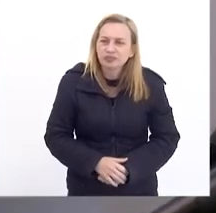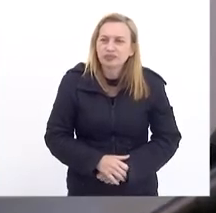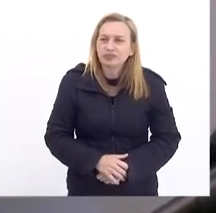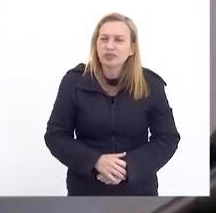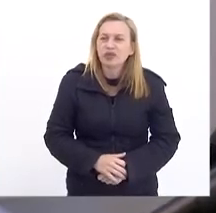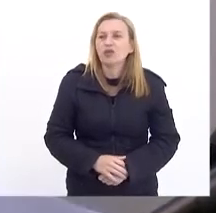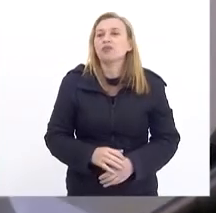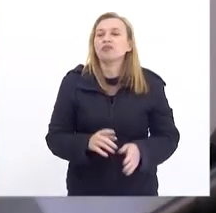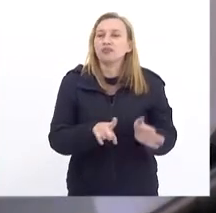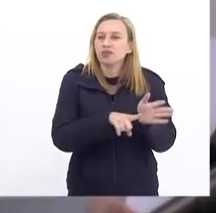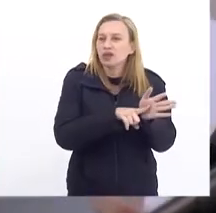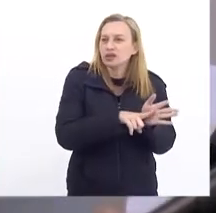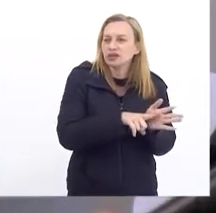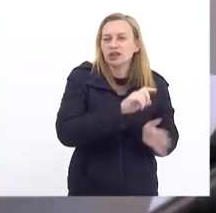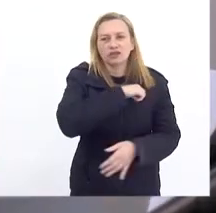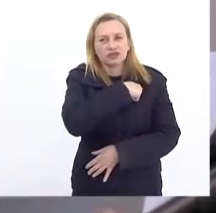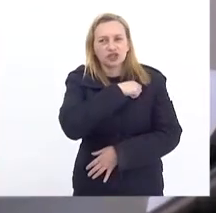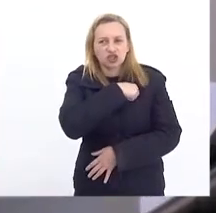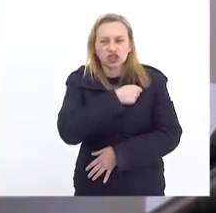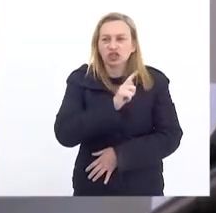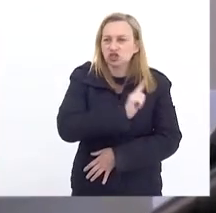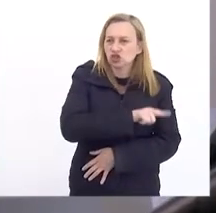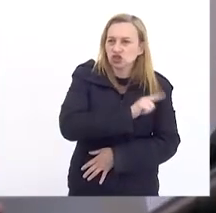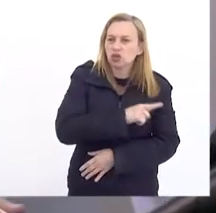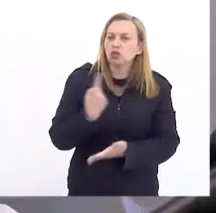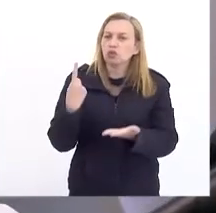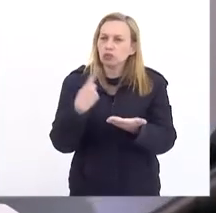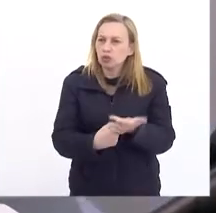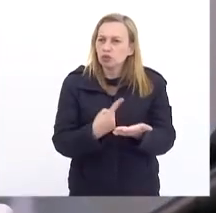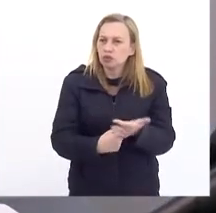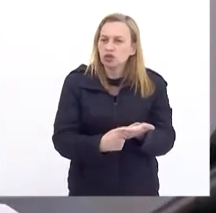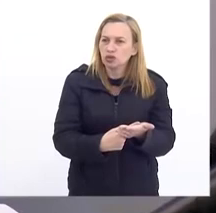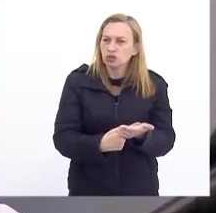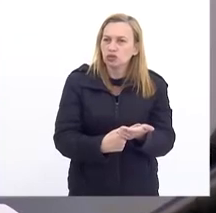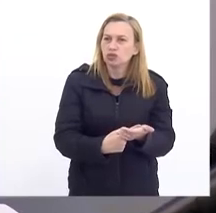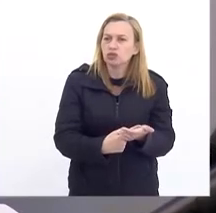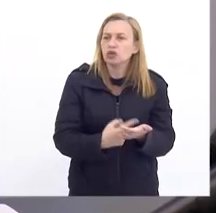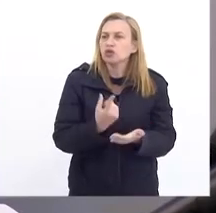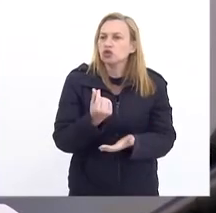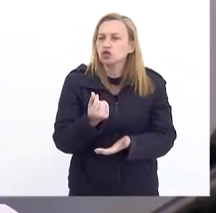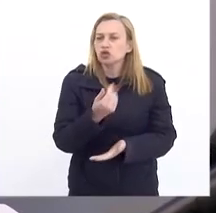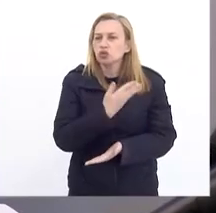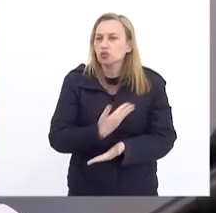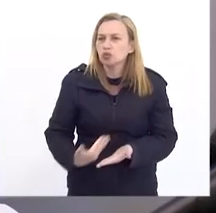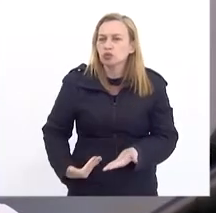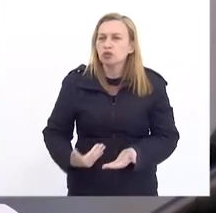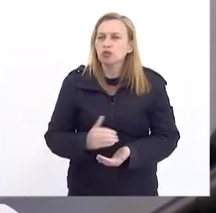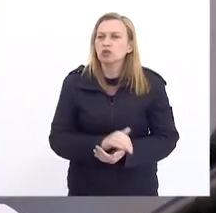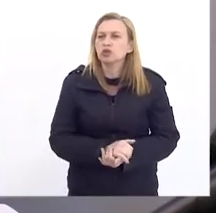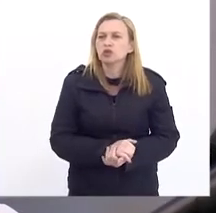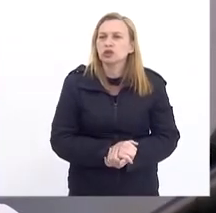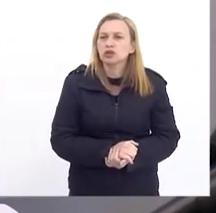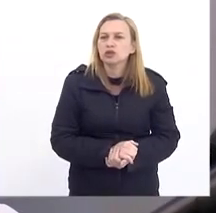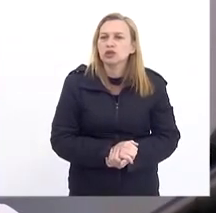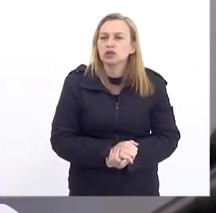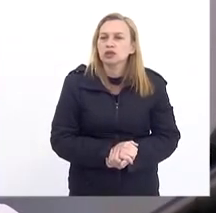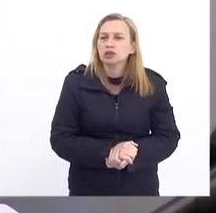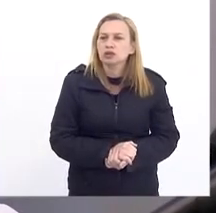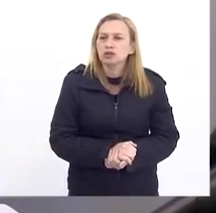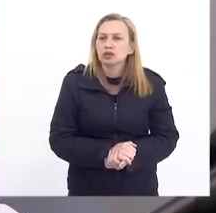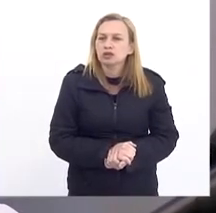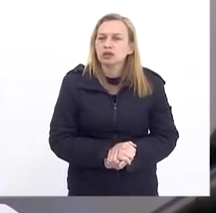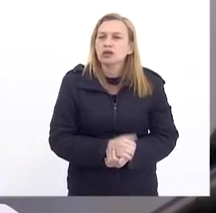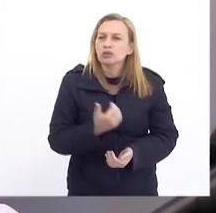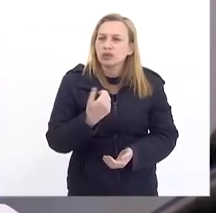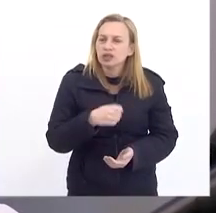fiscal, sem gestão e compromisso com a coisa pública, não preserva o